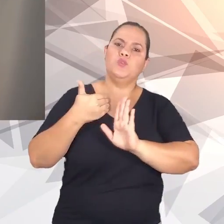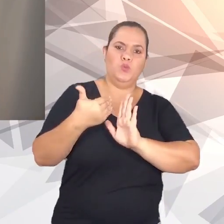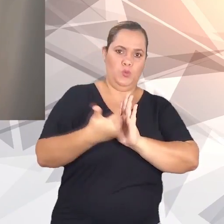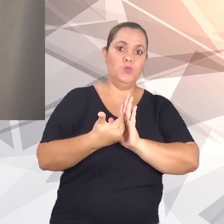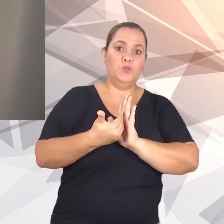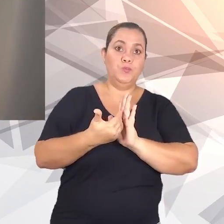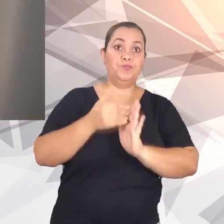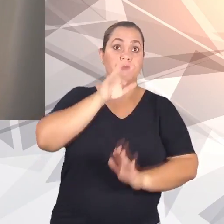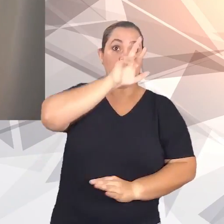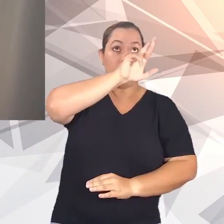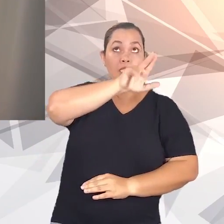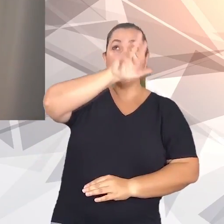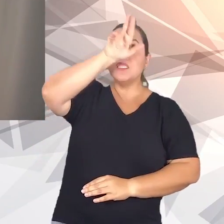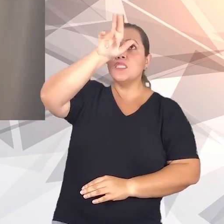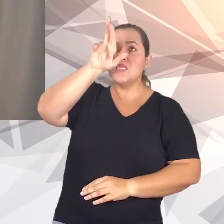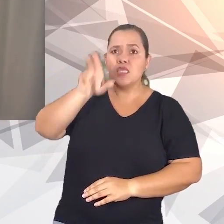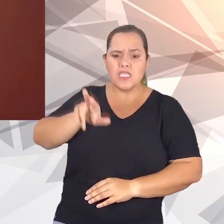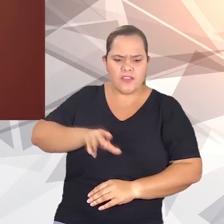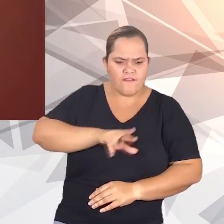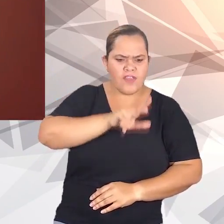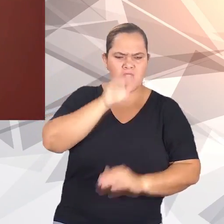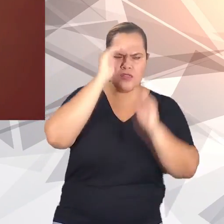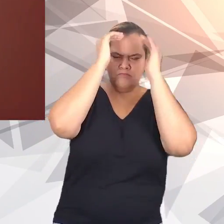Respeite as diferenças.